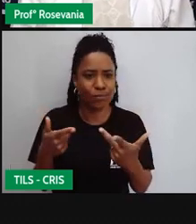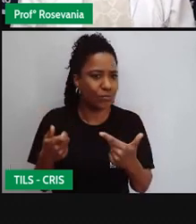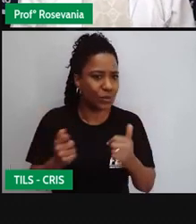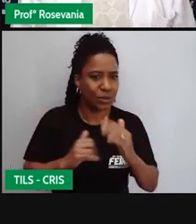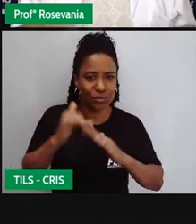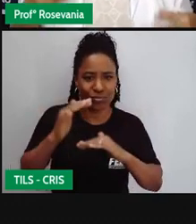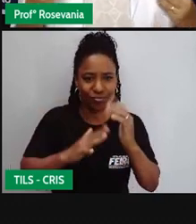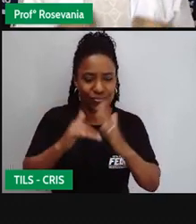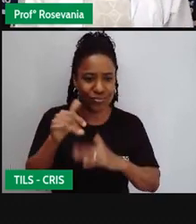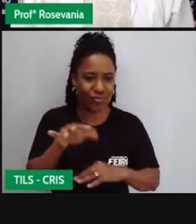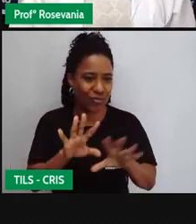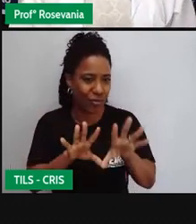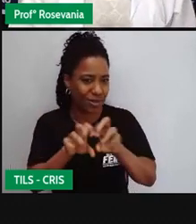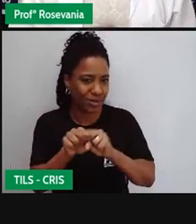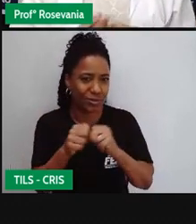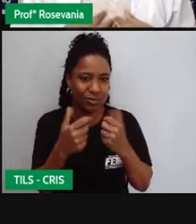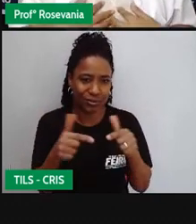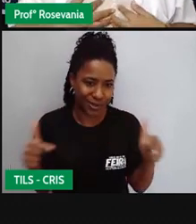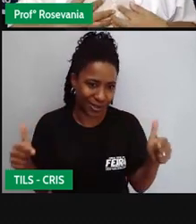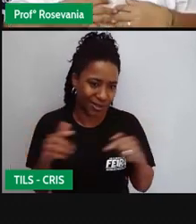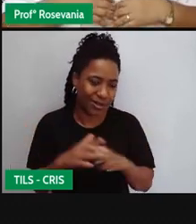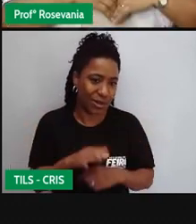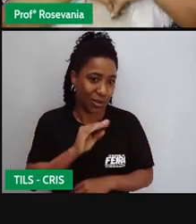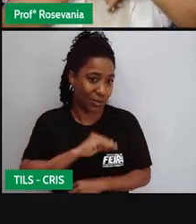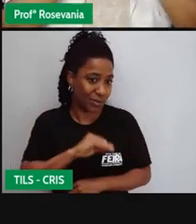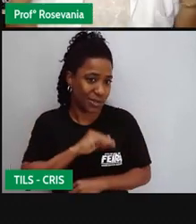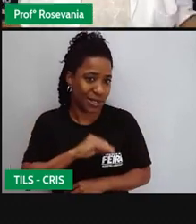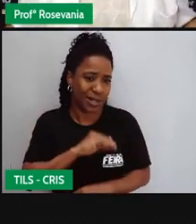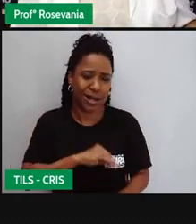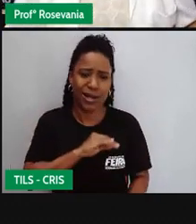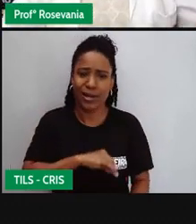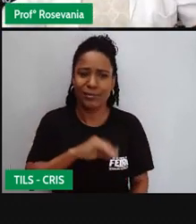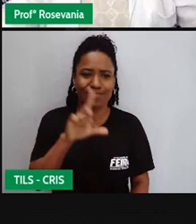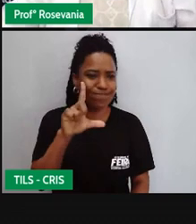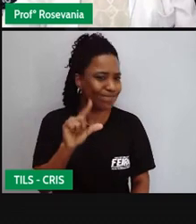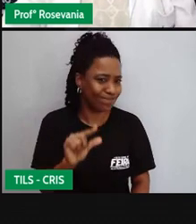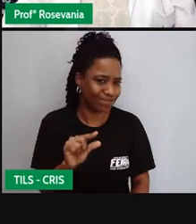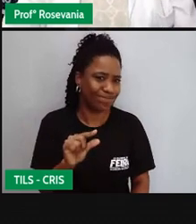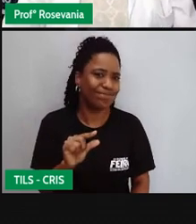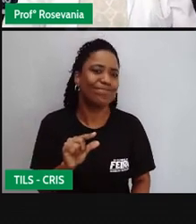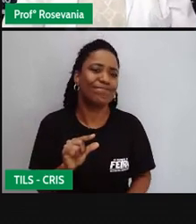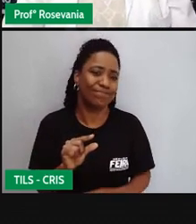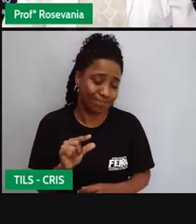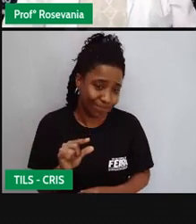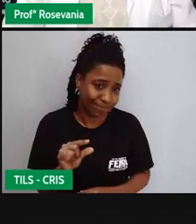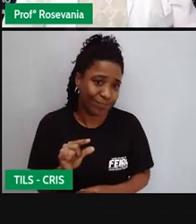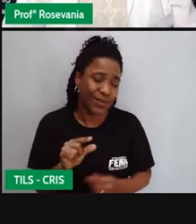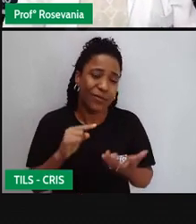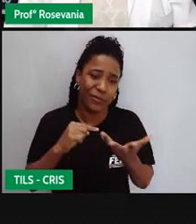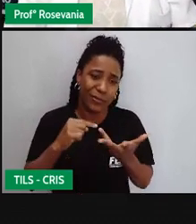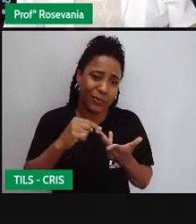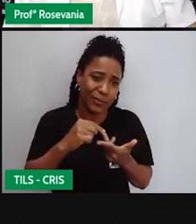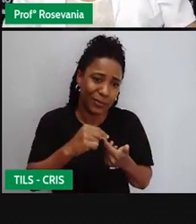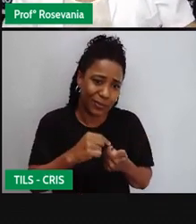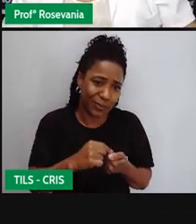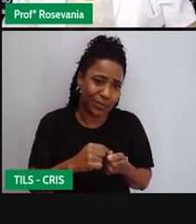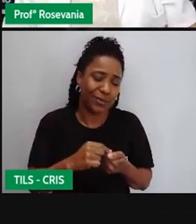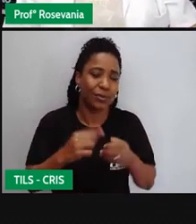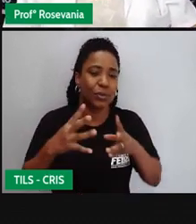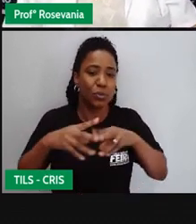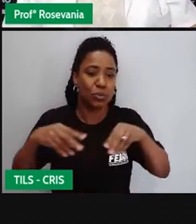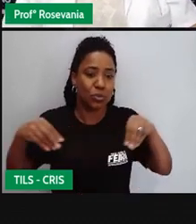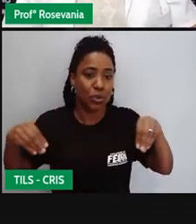pelo seu trabalho, ganham salários baixos, tem muitos aspectos aí que a gente poderia dizer, a contaminação do